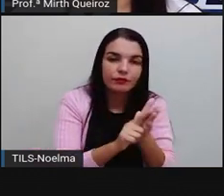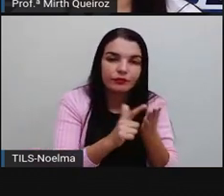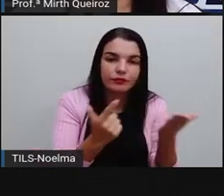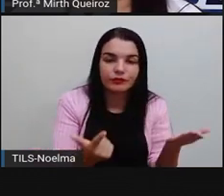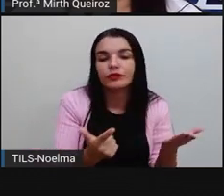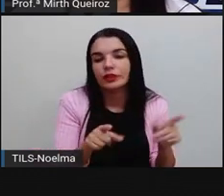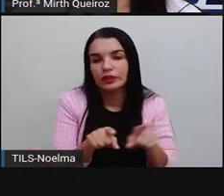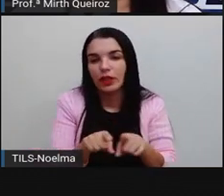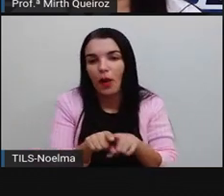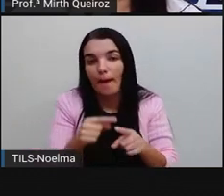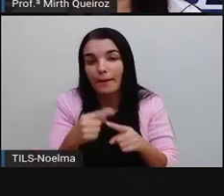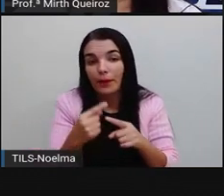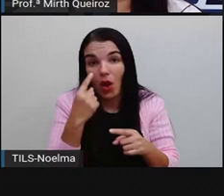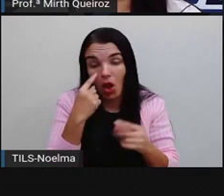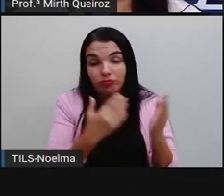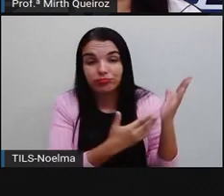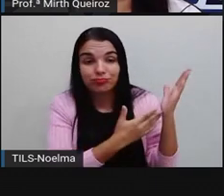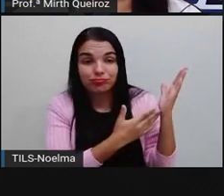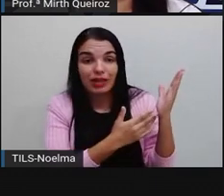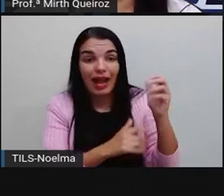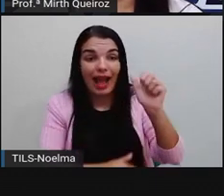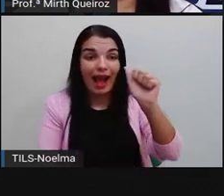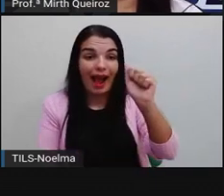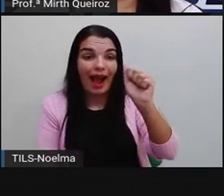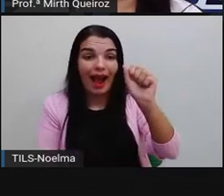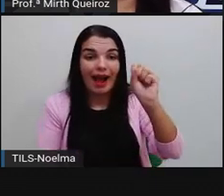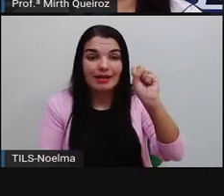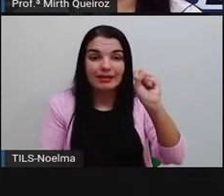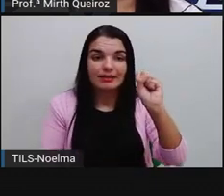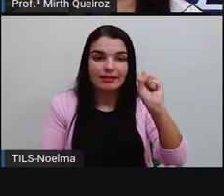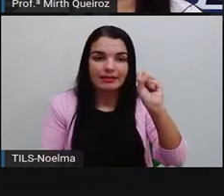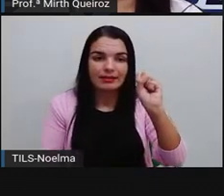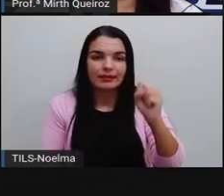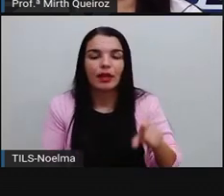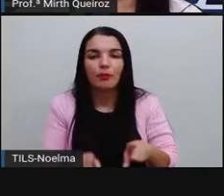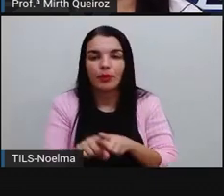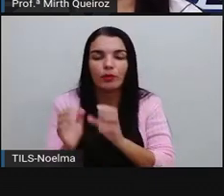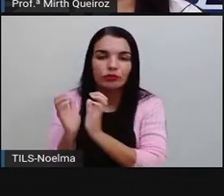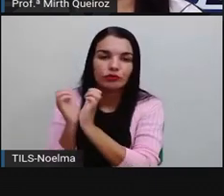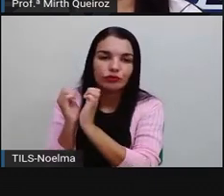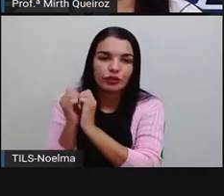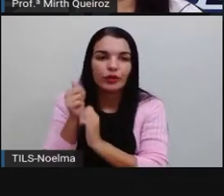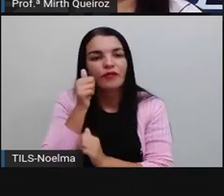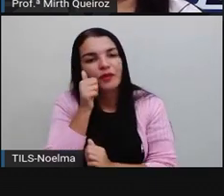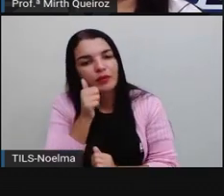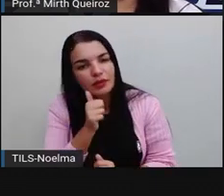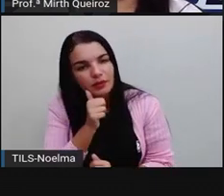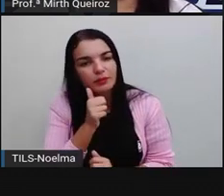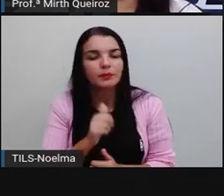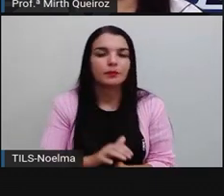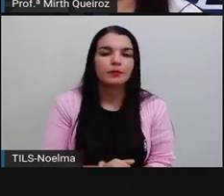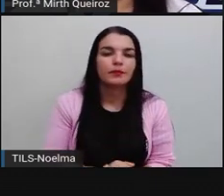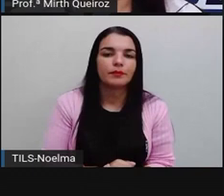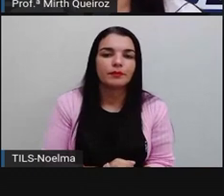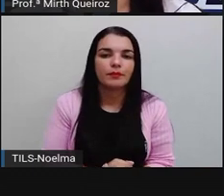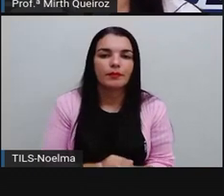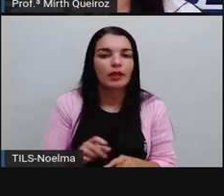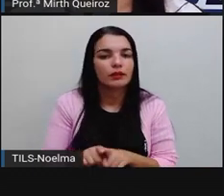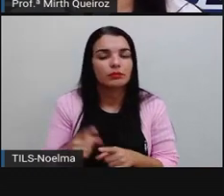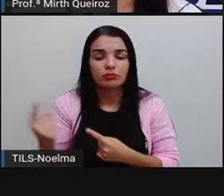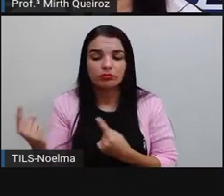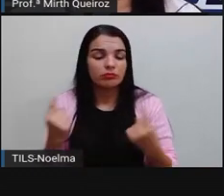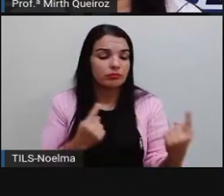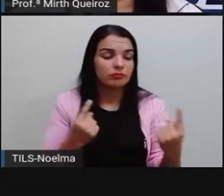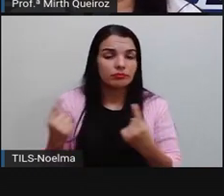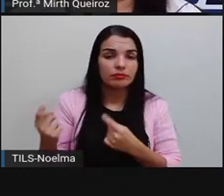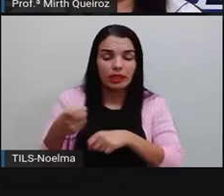as despesas estão inclusas, né? Aí seria gênero feminino e no plural. Tanto o substantivo